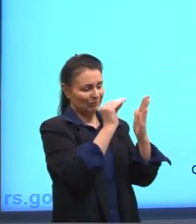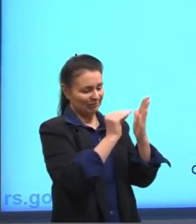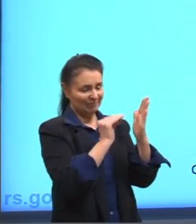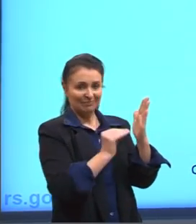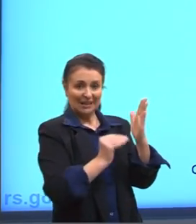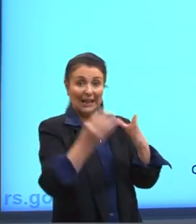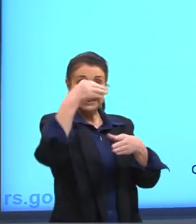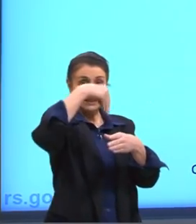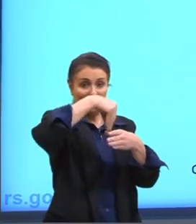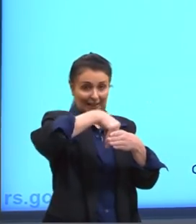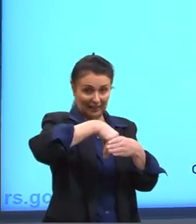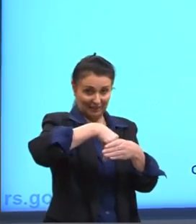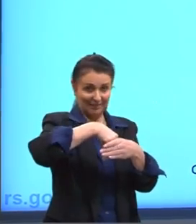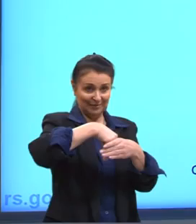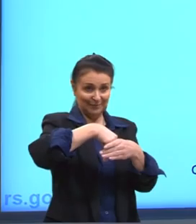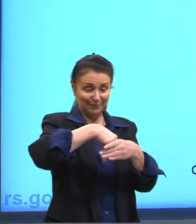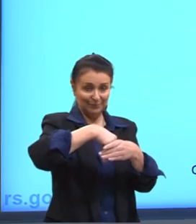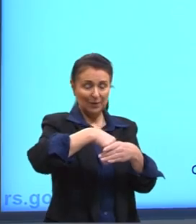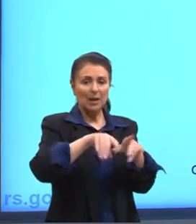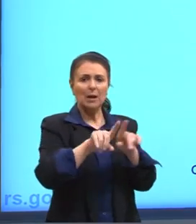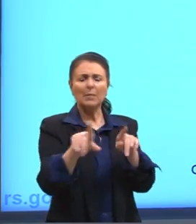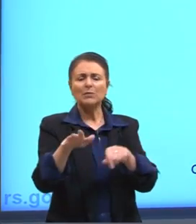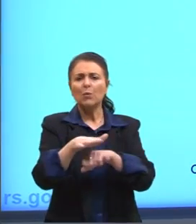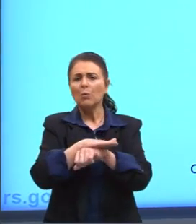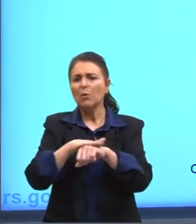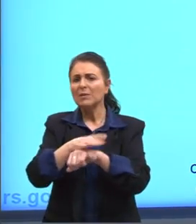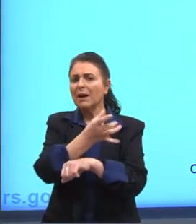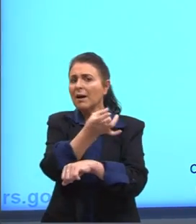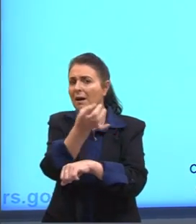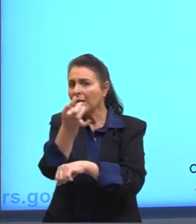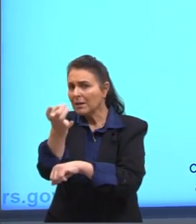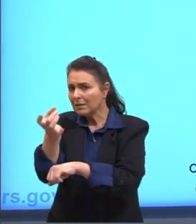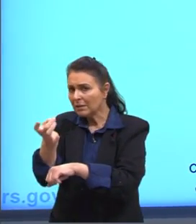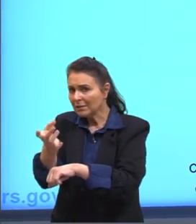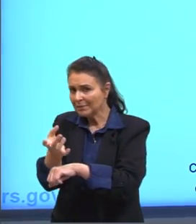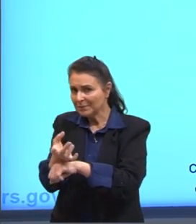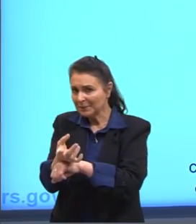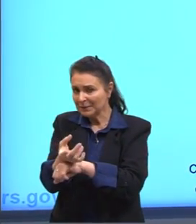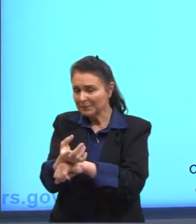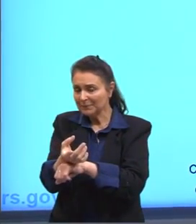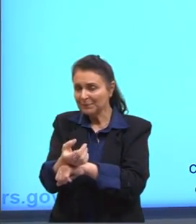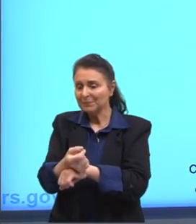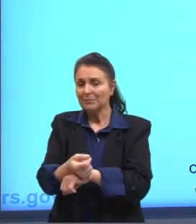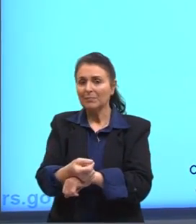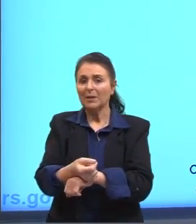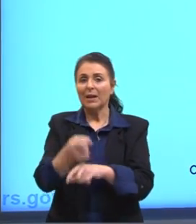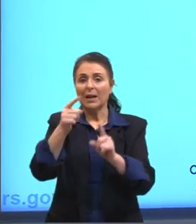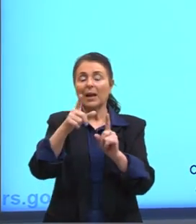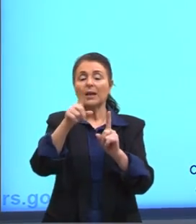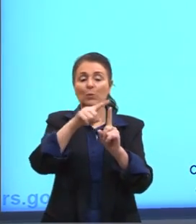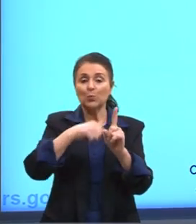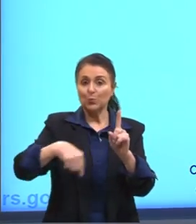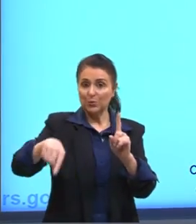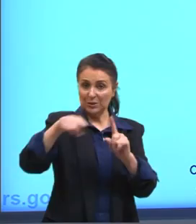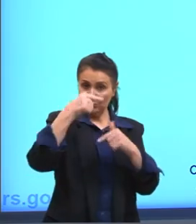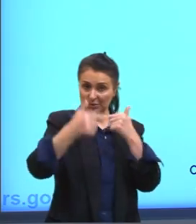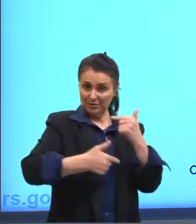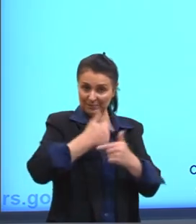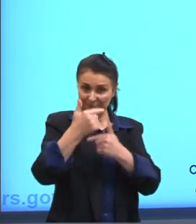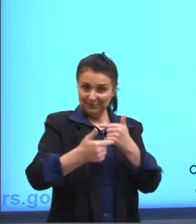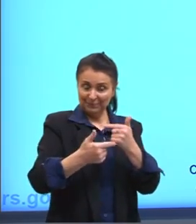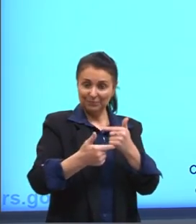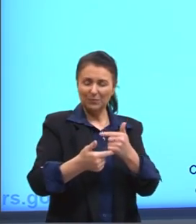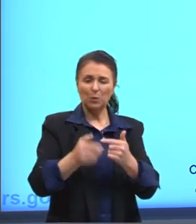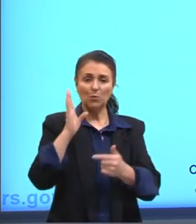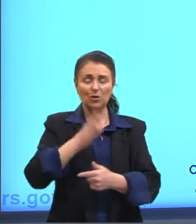por dentro, tá? Mas a gente vai conversar sobre cada uma delas. Então, ela opera em ciclos. Como a gente já viu, né?